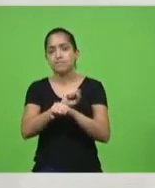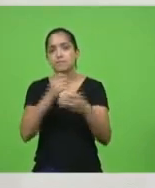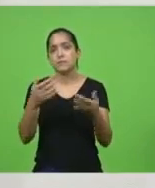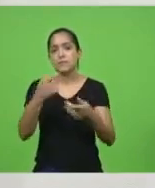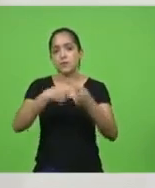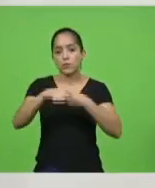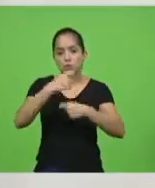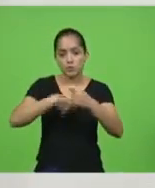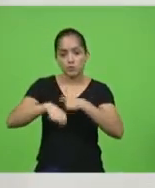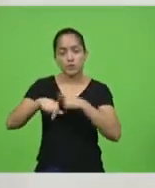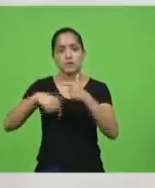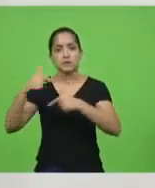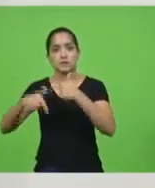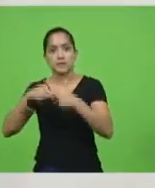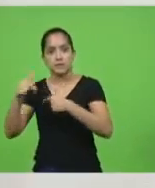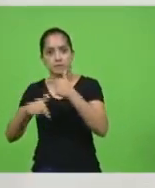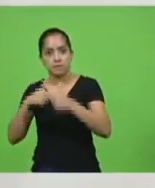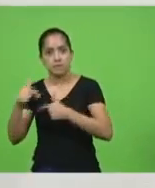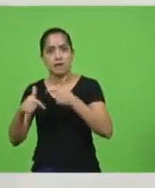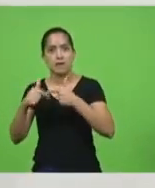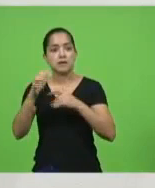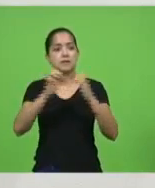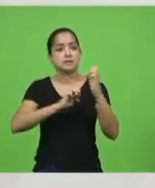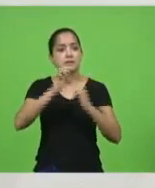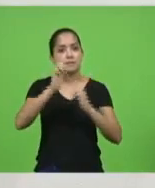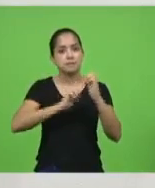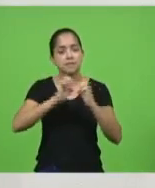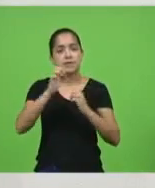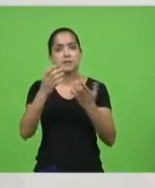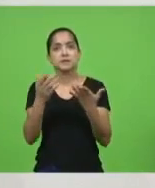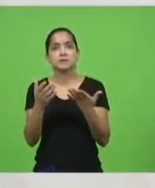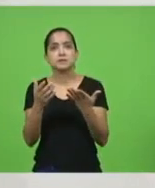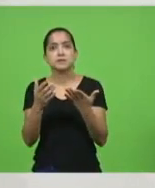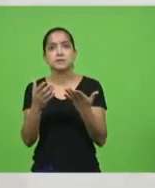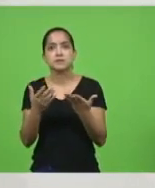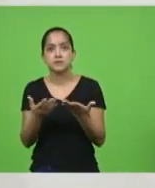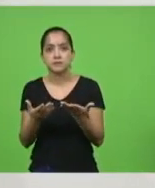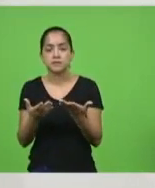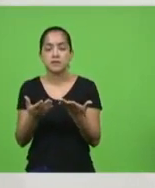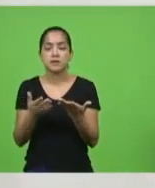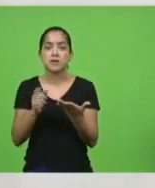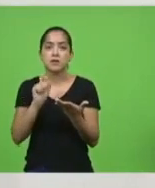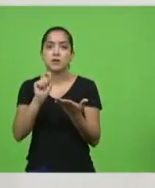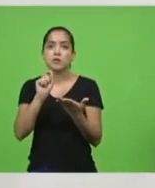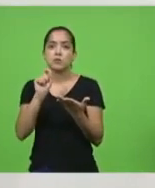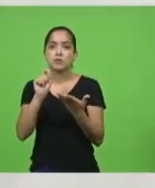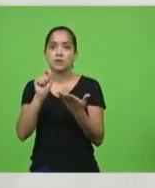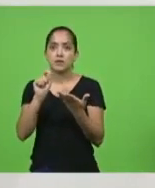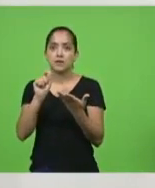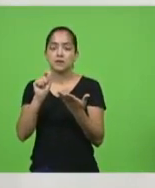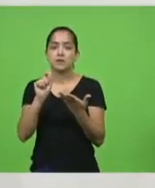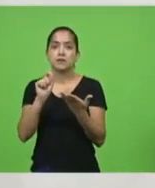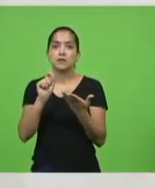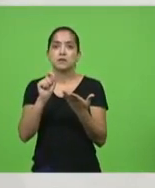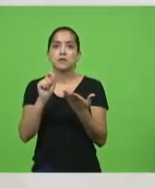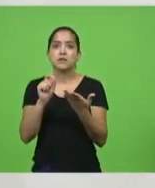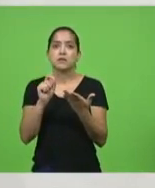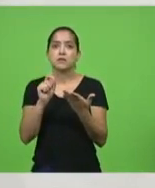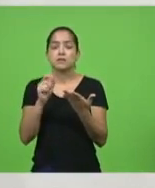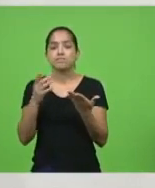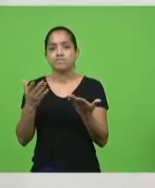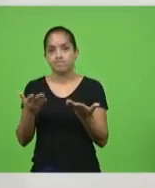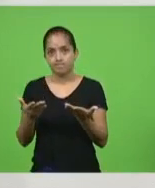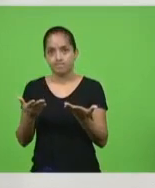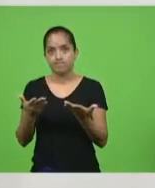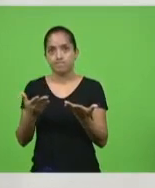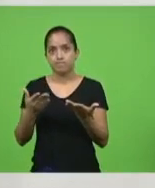trabalhos, para as empresas com o pretexto de fazer o